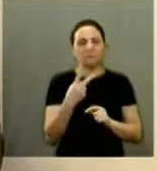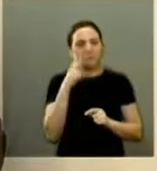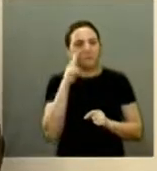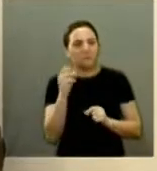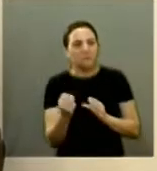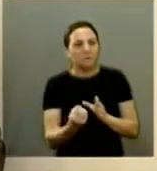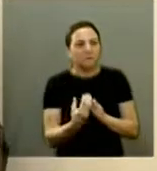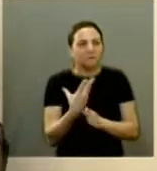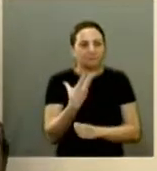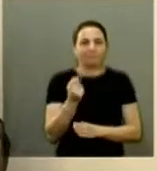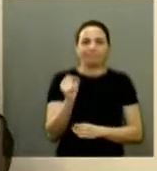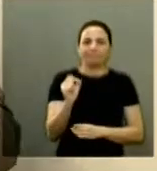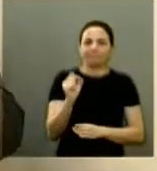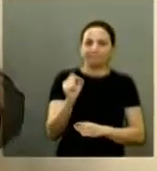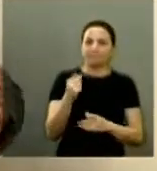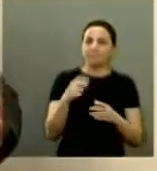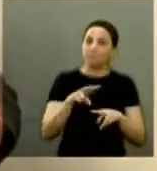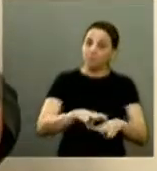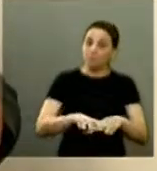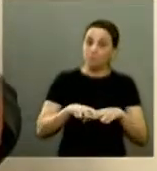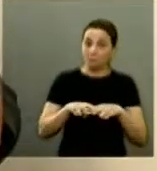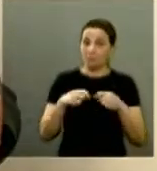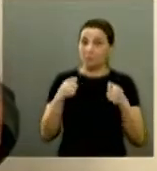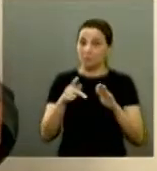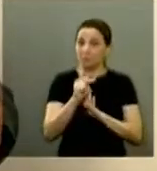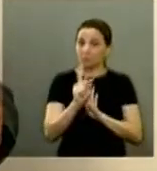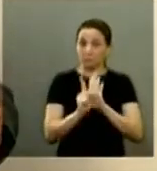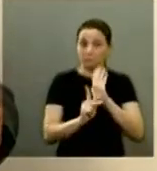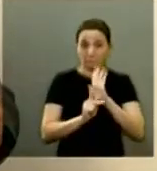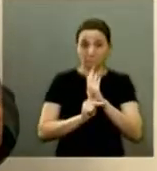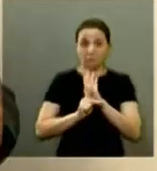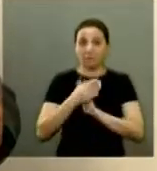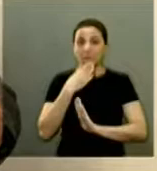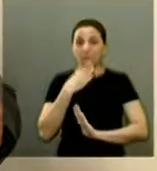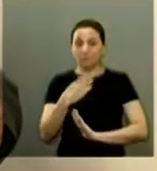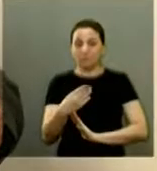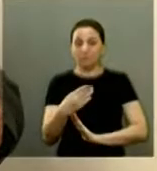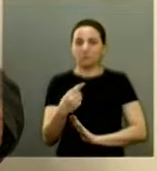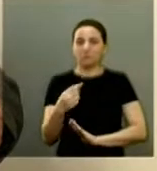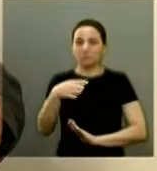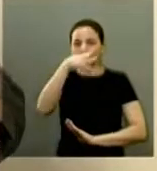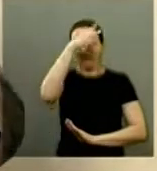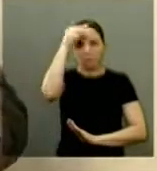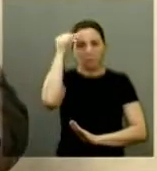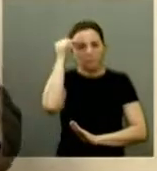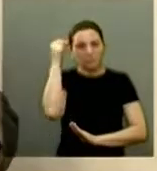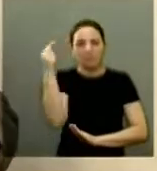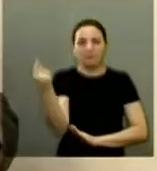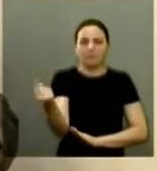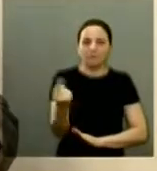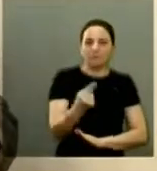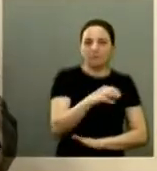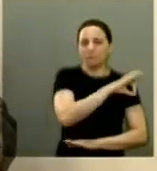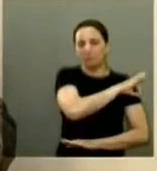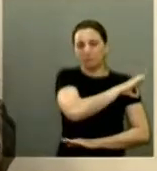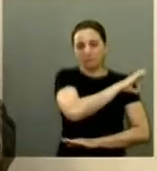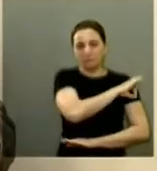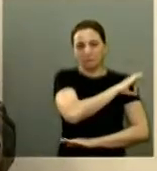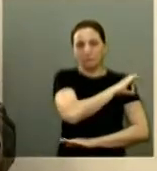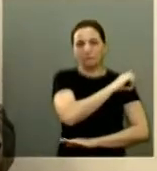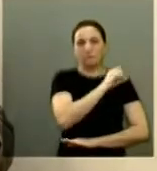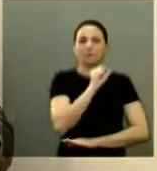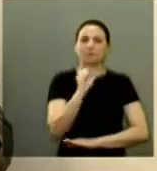é por causa disso que nós temos que esse projeto a pedido nosso que prefeito está encaminhando nesta casa é